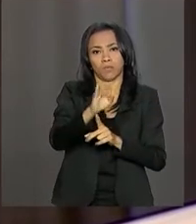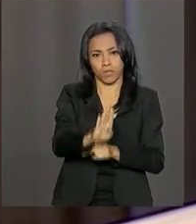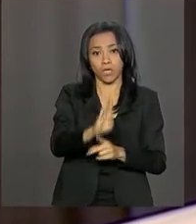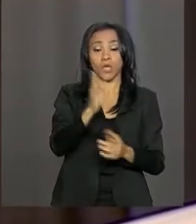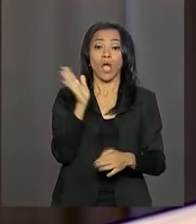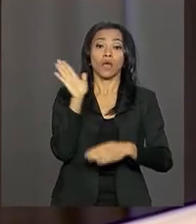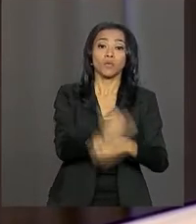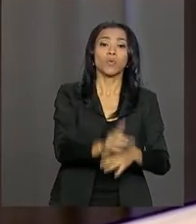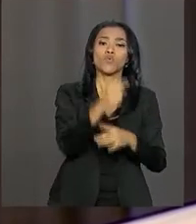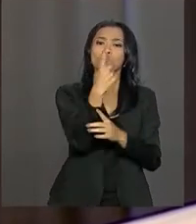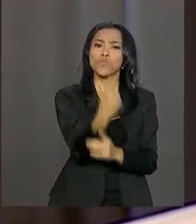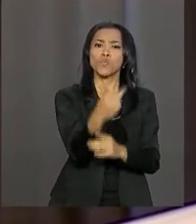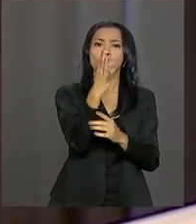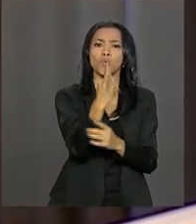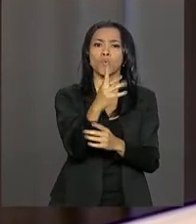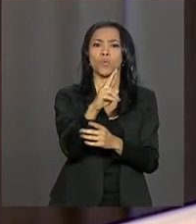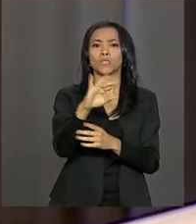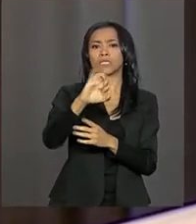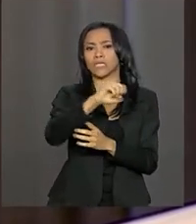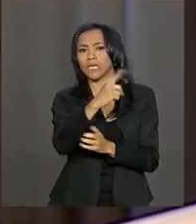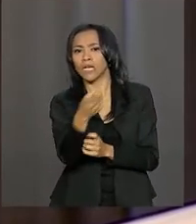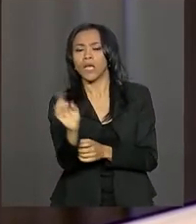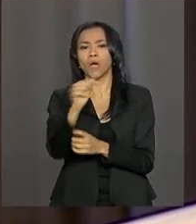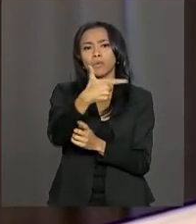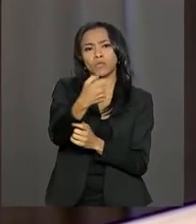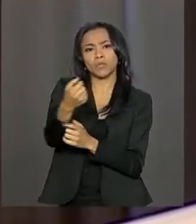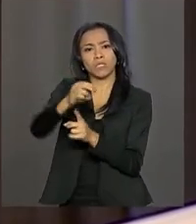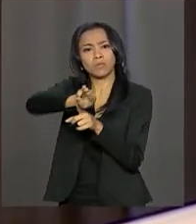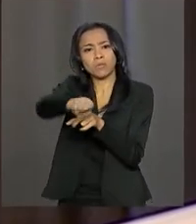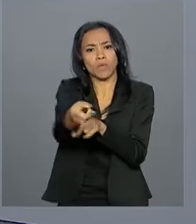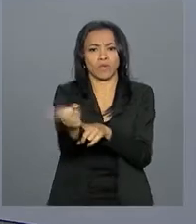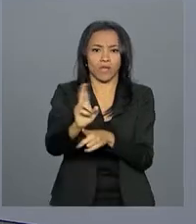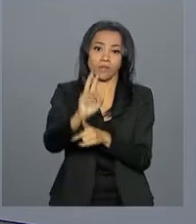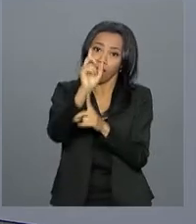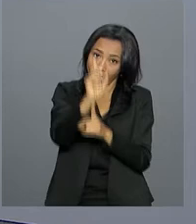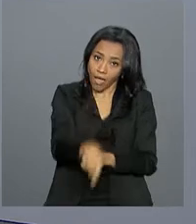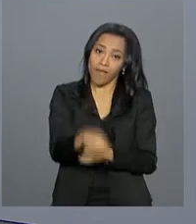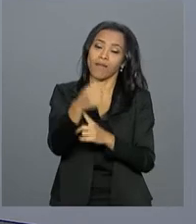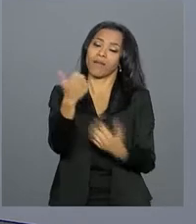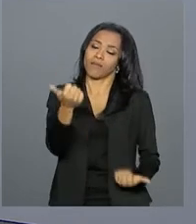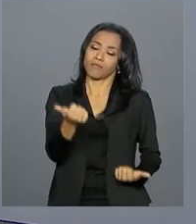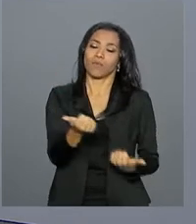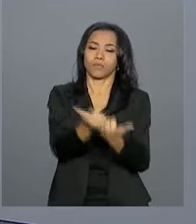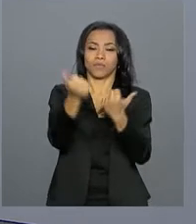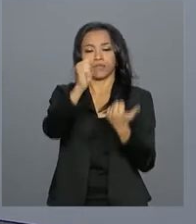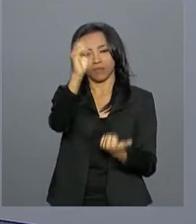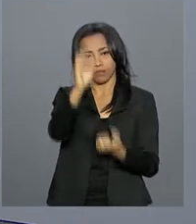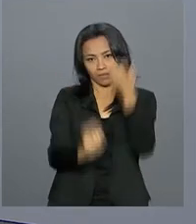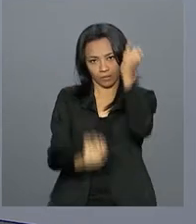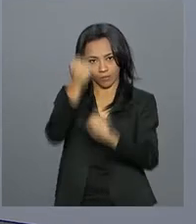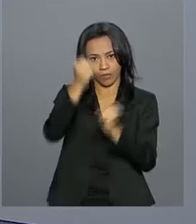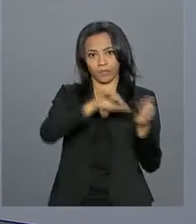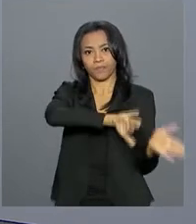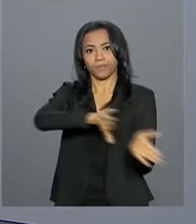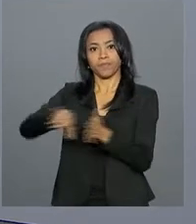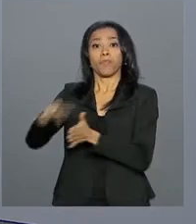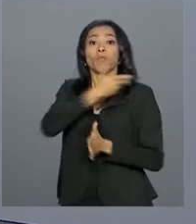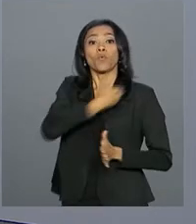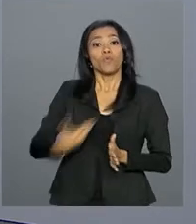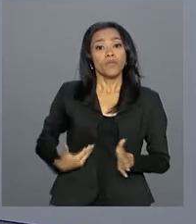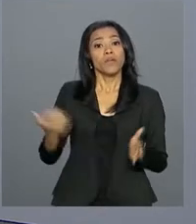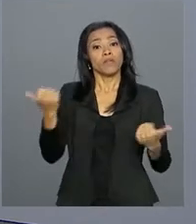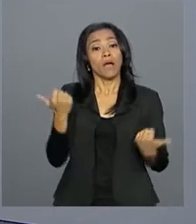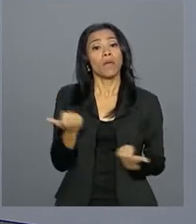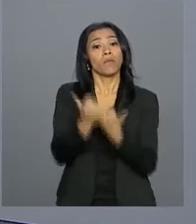trilhão e 200 milhões de reais. Essa é a fatia da indústria. O governo aprovou novos projetos para